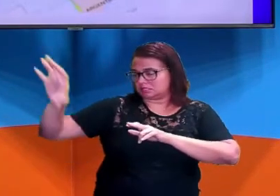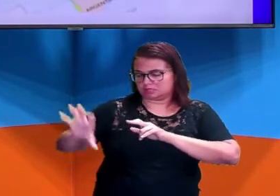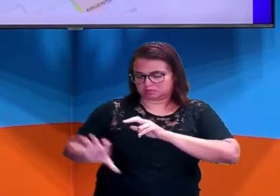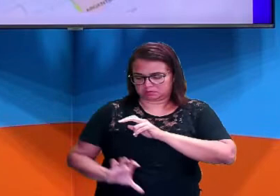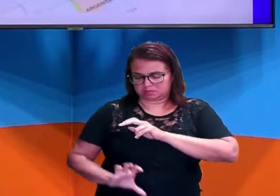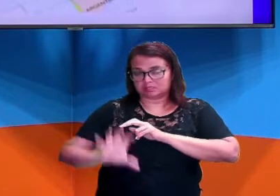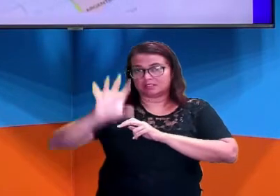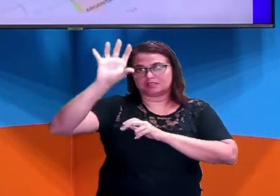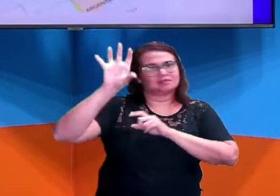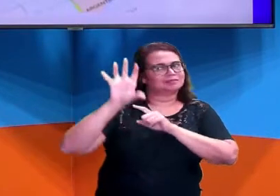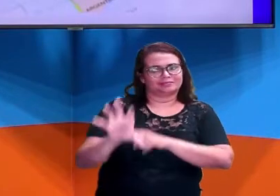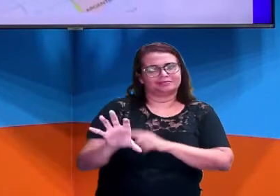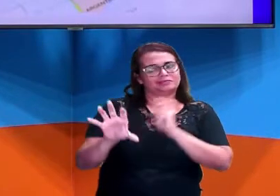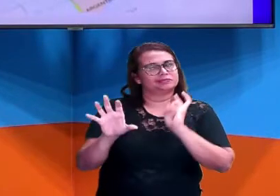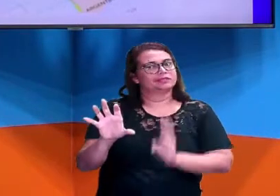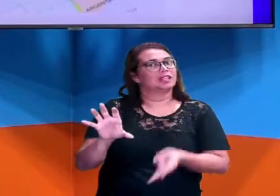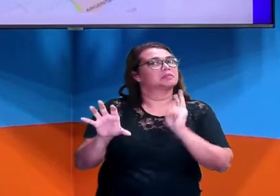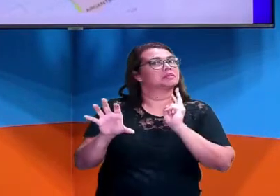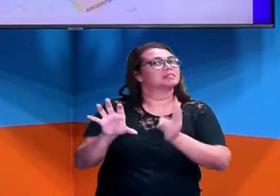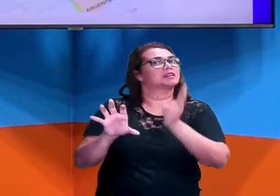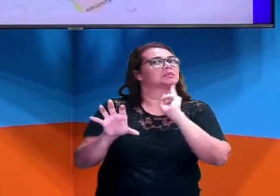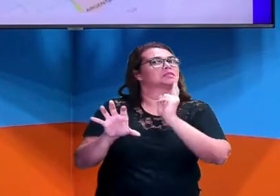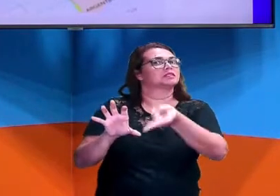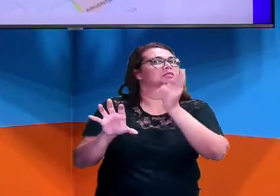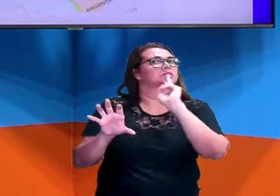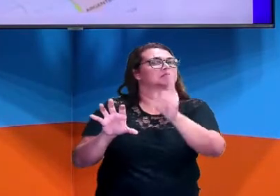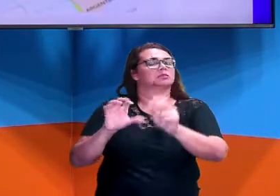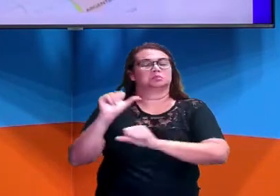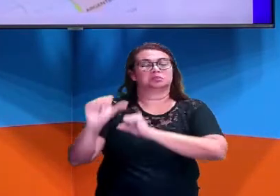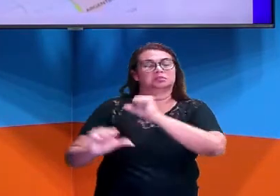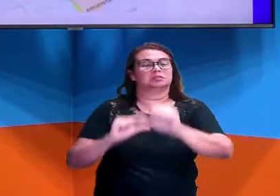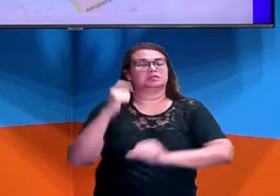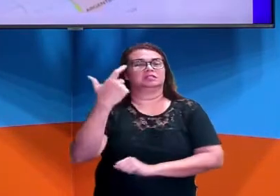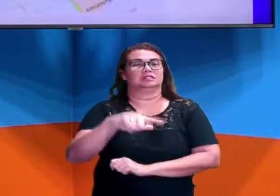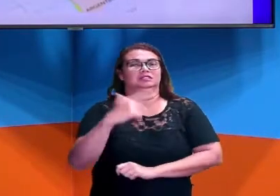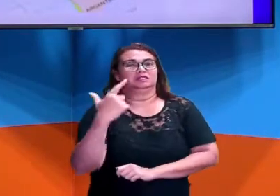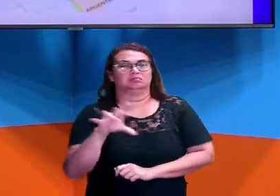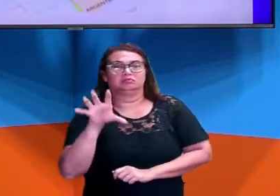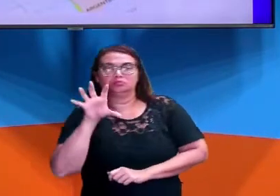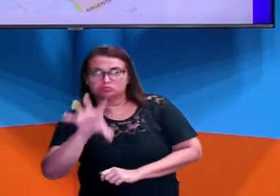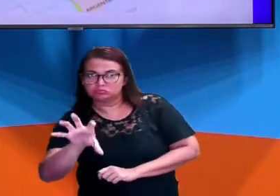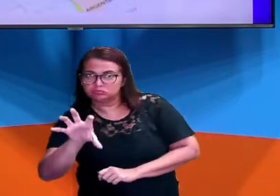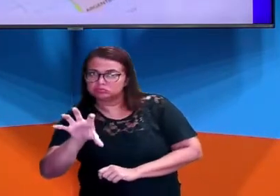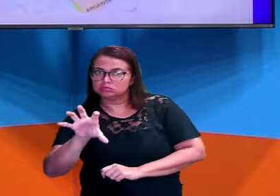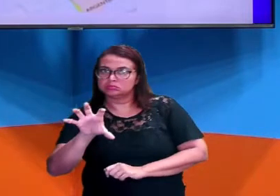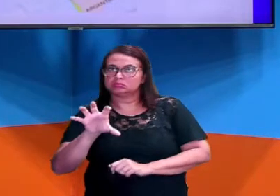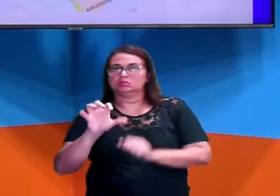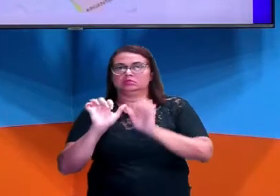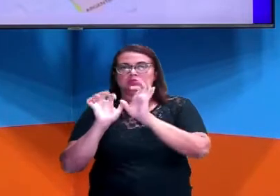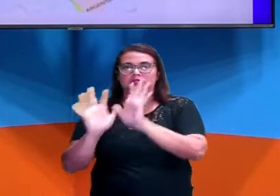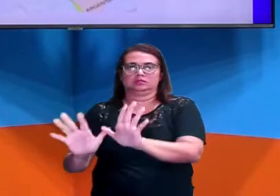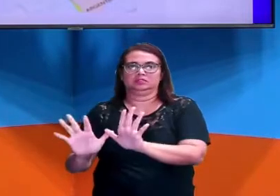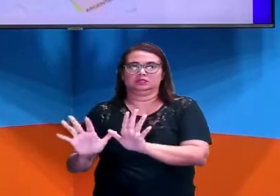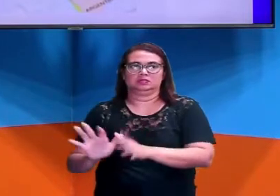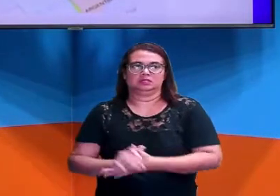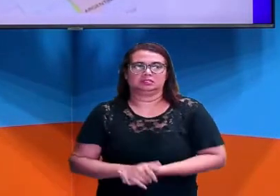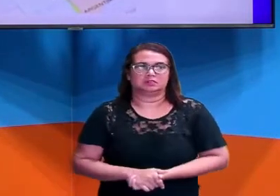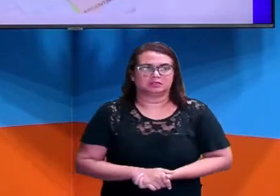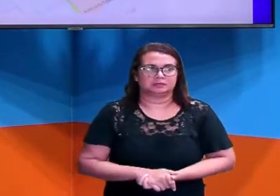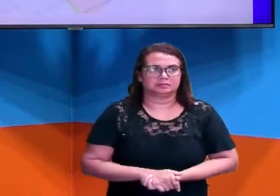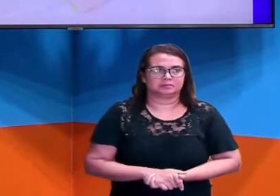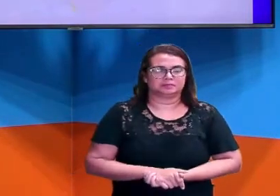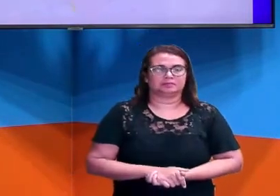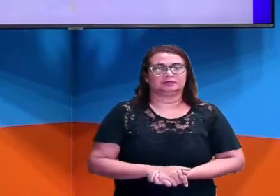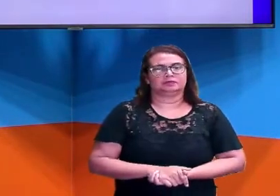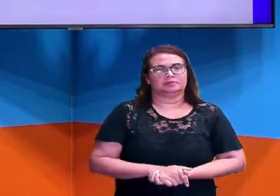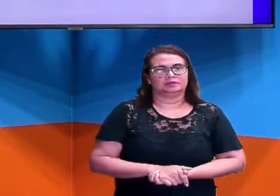Ela vai ficar nesta localização, ok? Então é uma localização fixa. Então vamos seguir para a gente compreender um